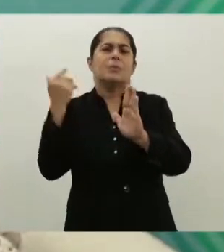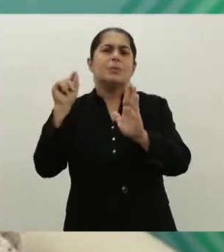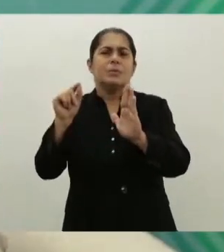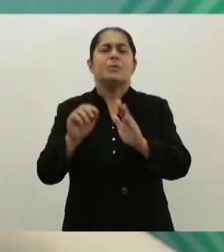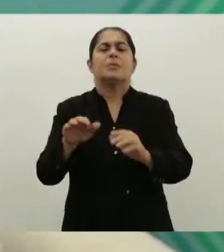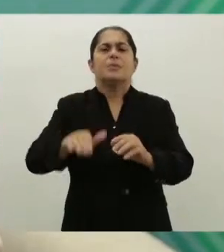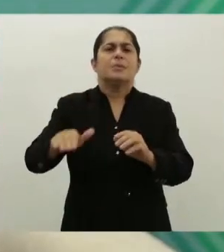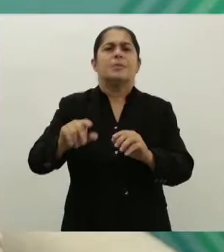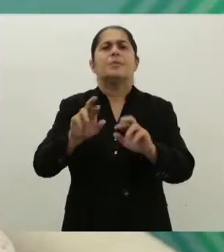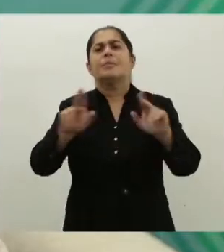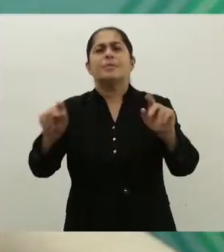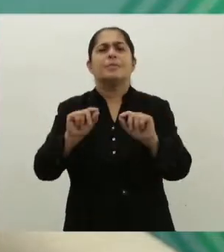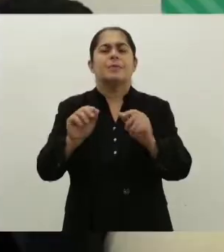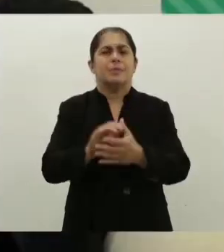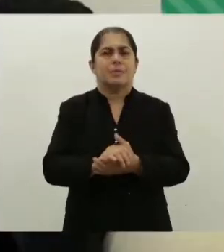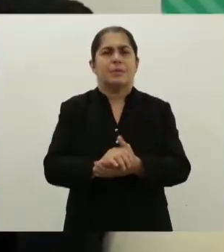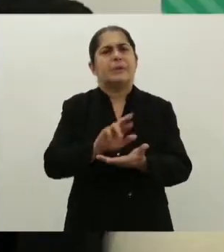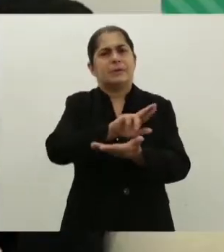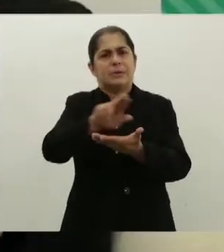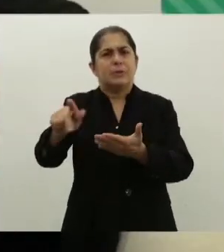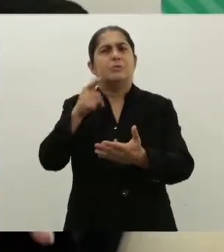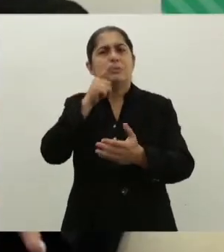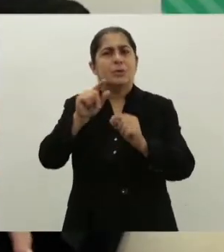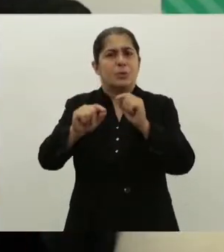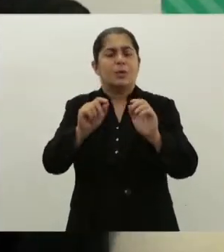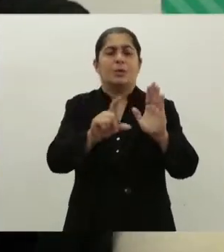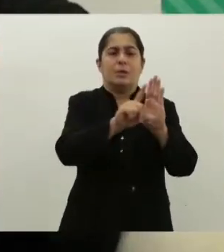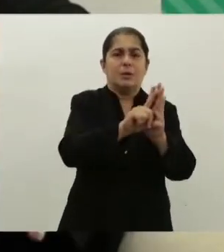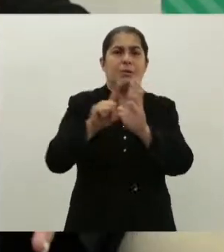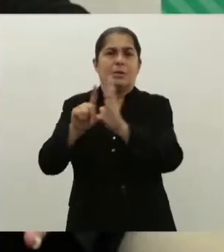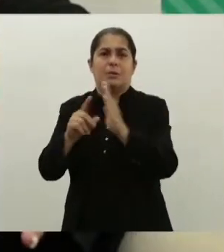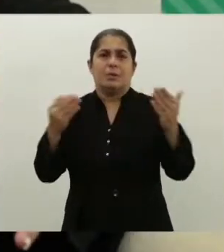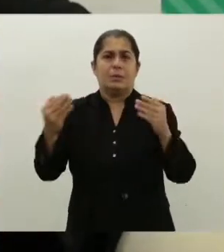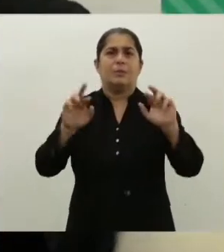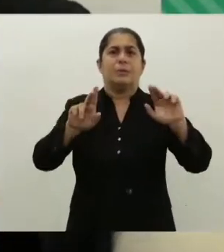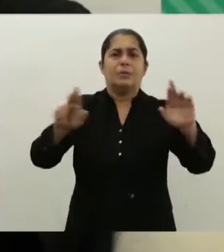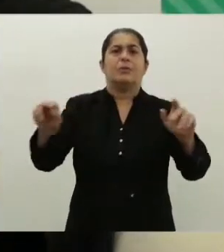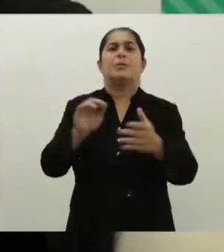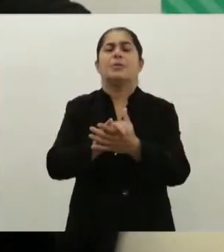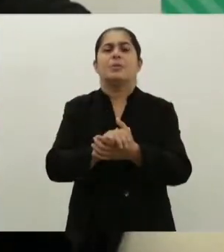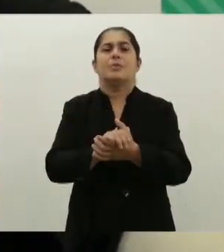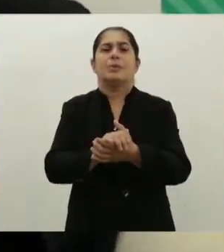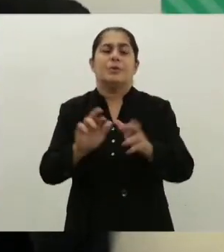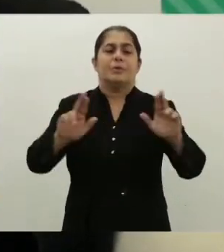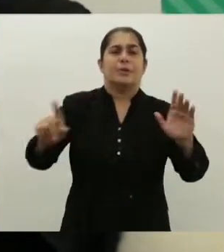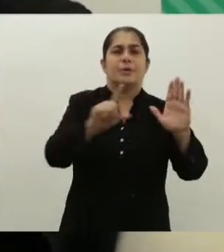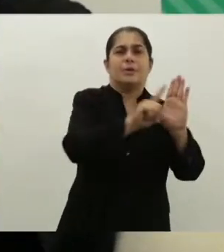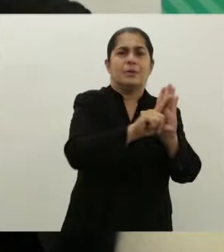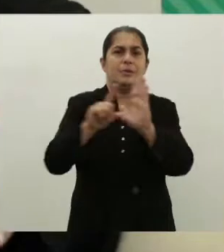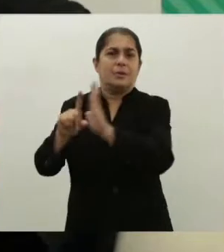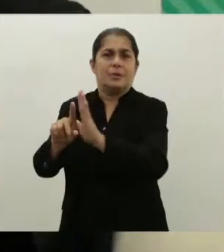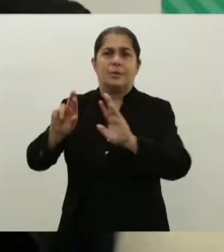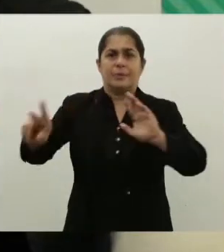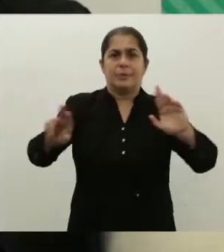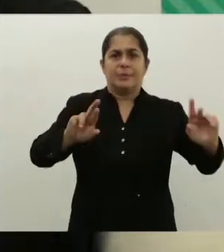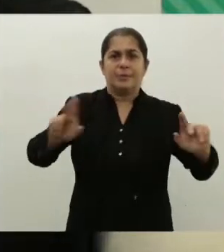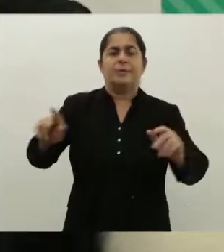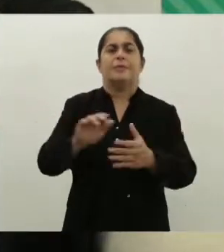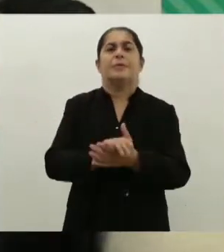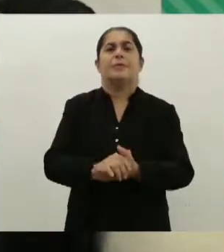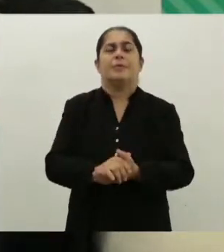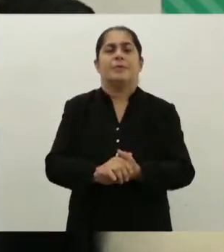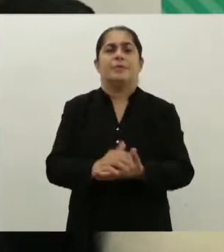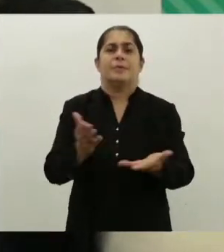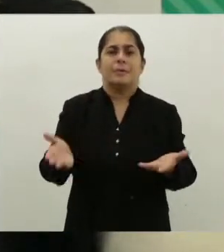anterior, o Código de Menores? Foram inúmeros avanços. É como se fosse o jolho e o trigo. São coisas extremamente